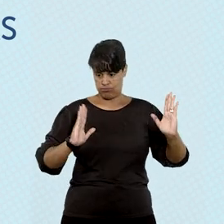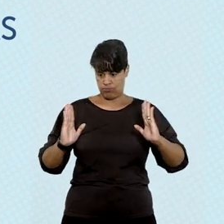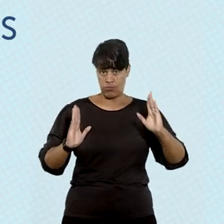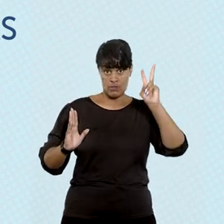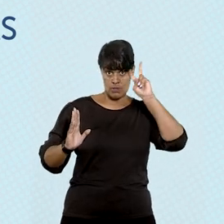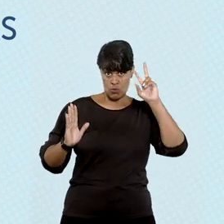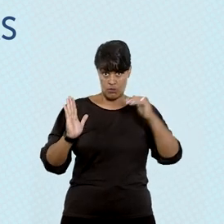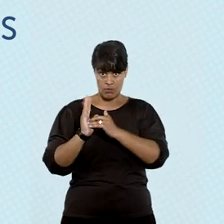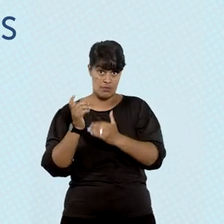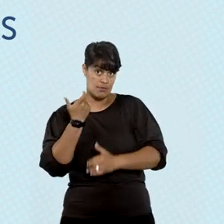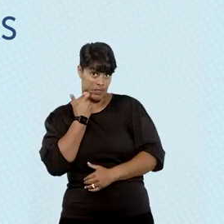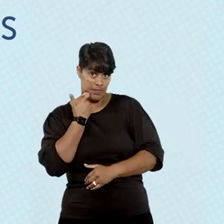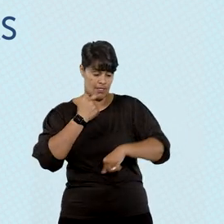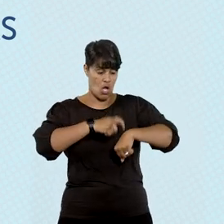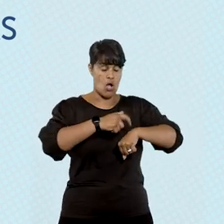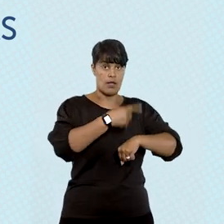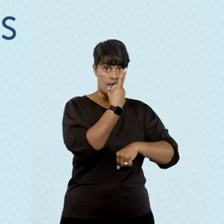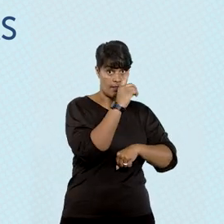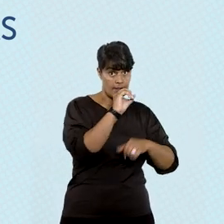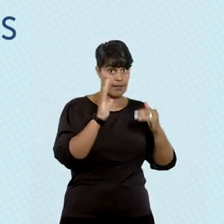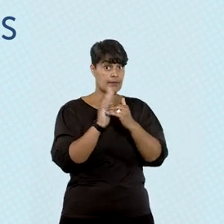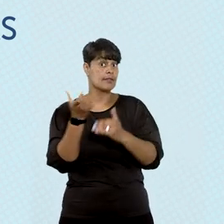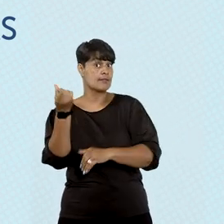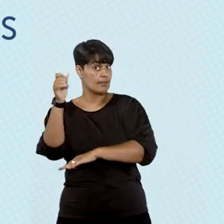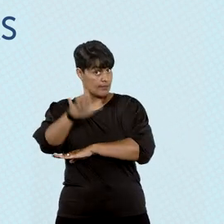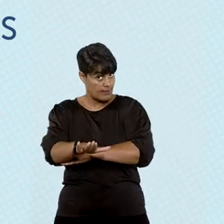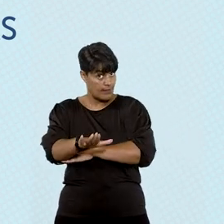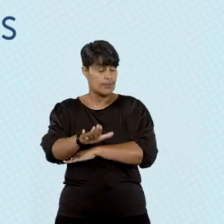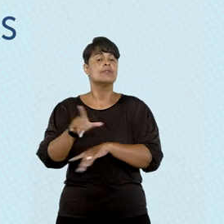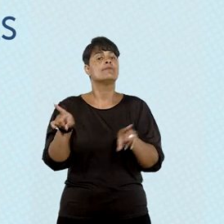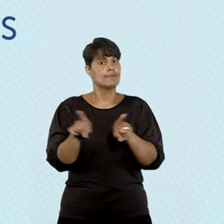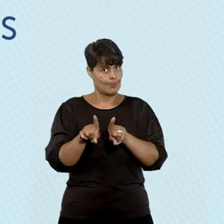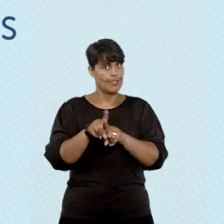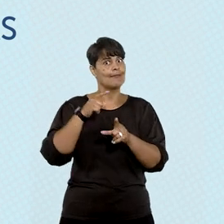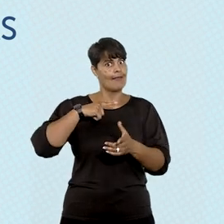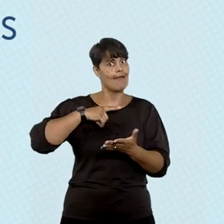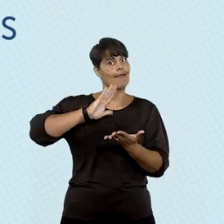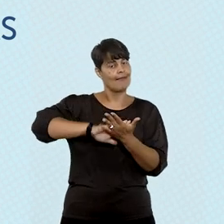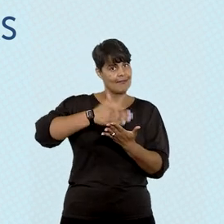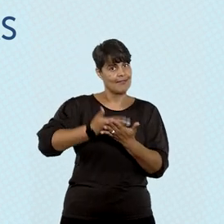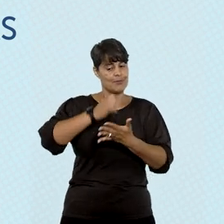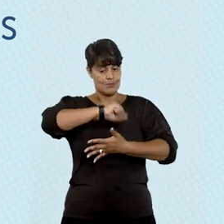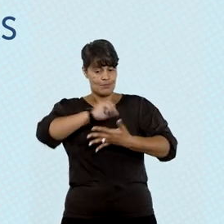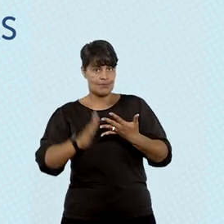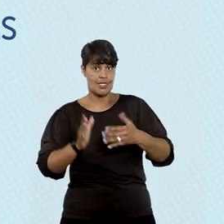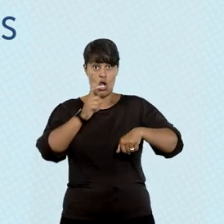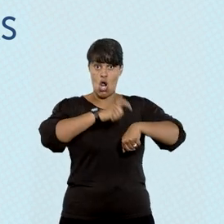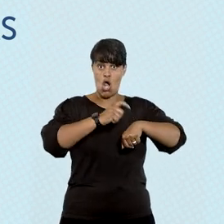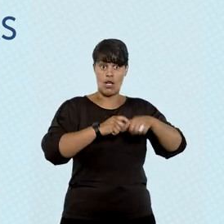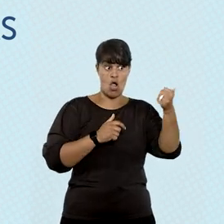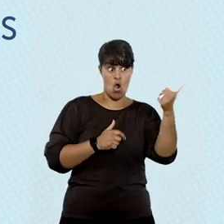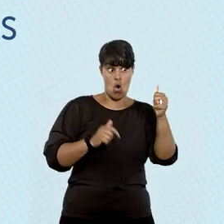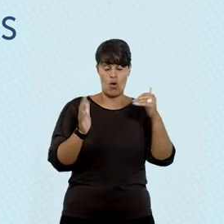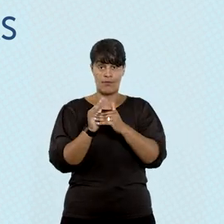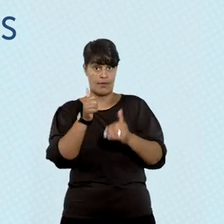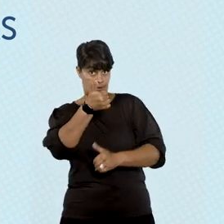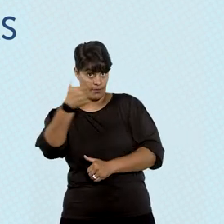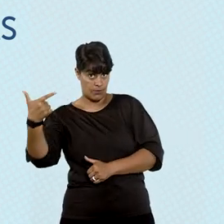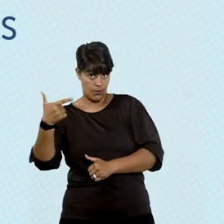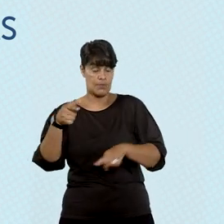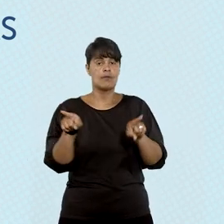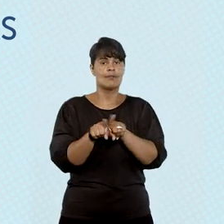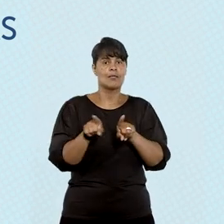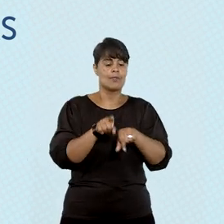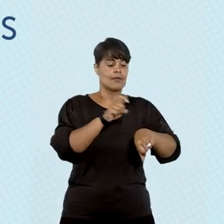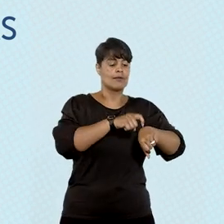segunda a sexta-feira, das 10 às 18 horas e conta com apoio de intérprete de Libras das 11 ao